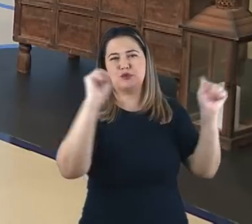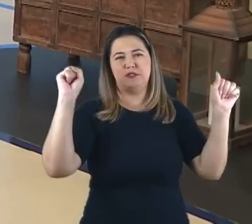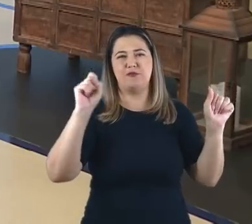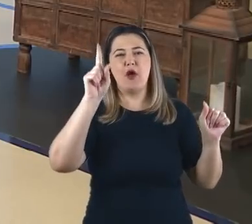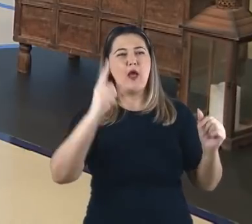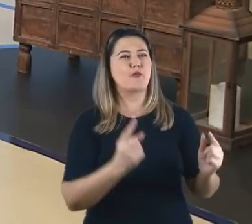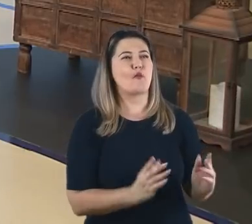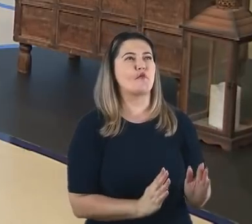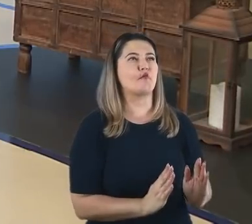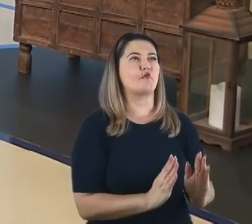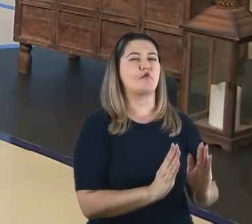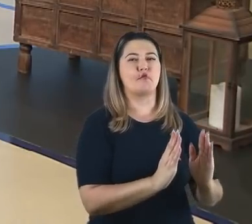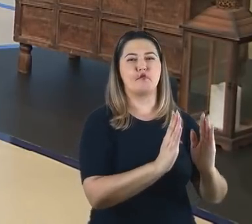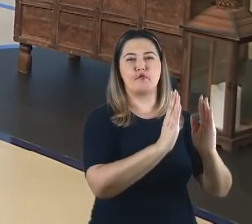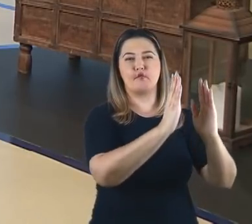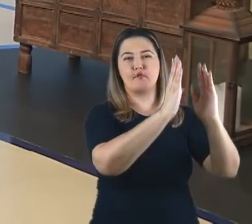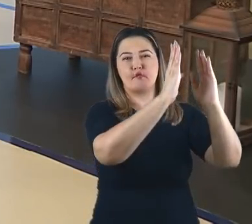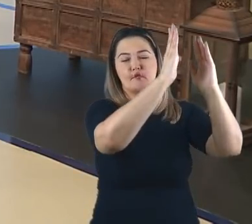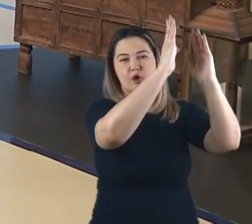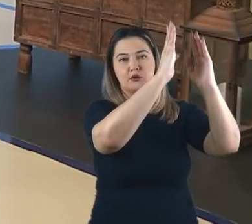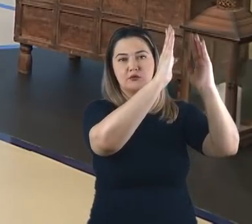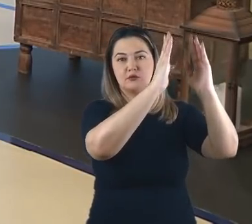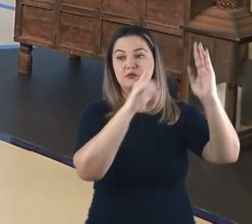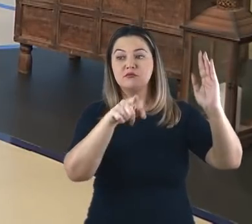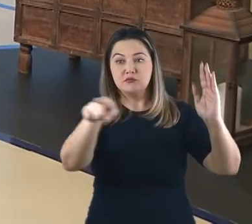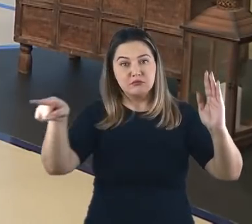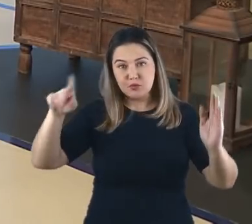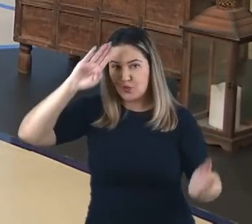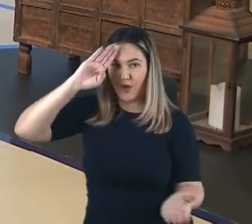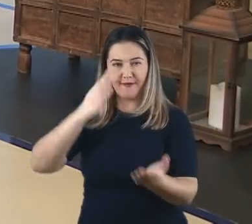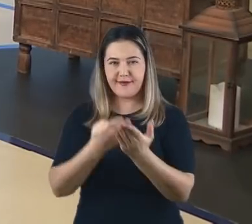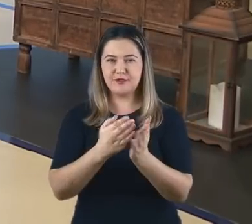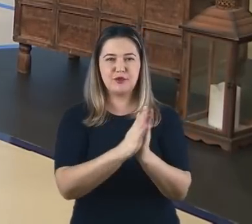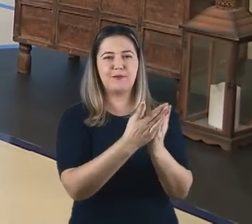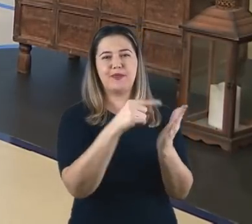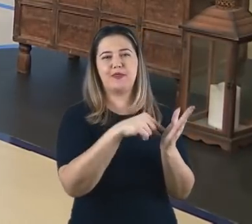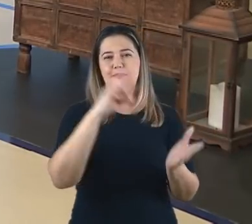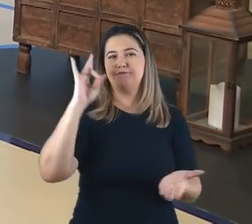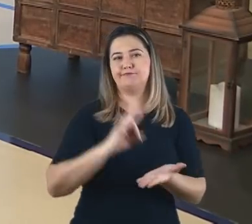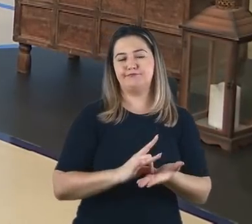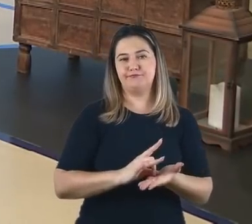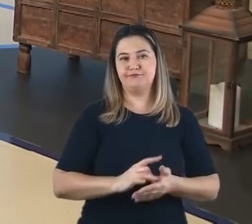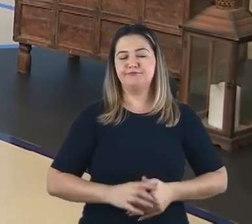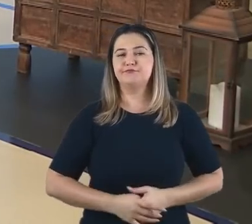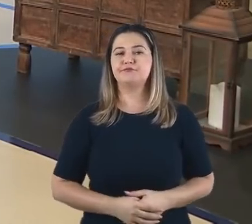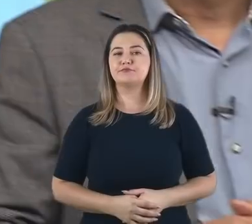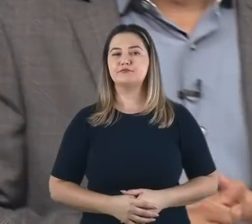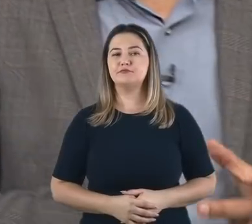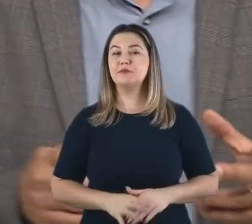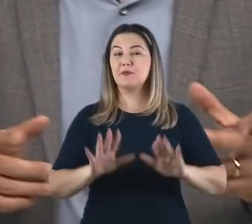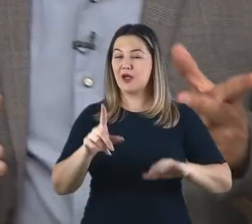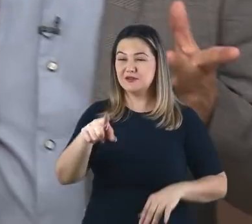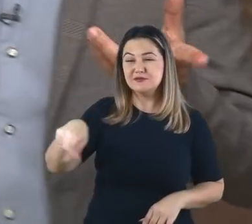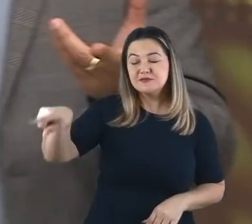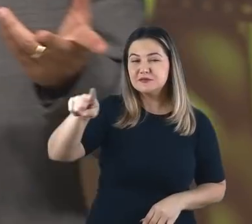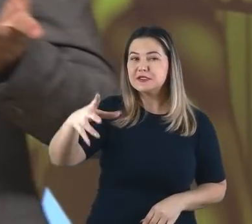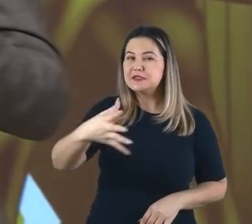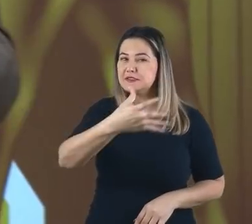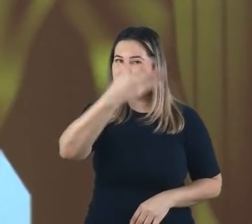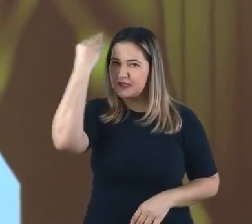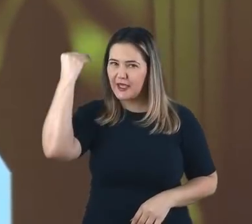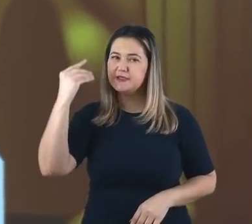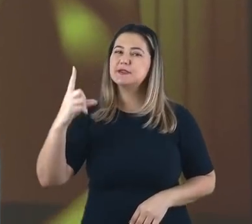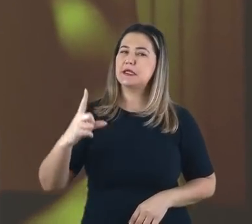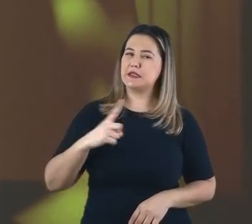fariam da imagem apenas uma vareta gigante, não poderia ser uma imagem com silhueta humana. Só que eles se